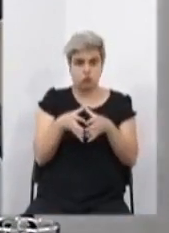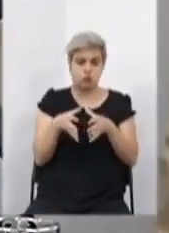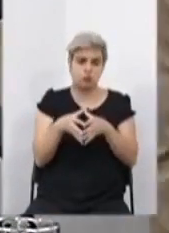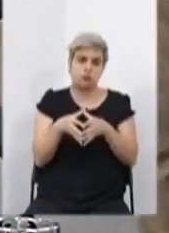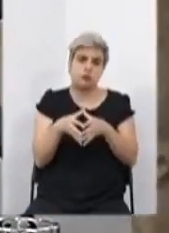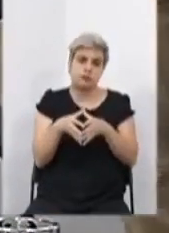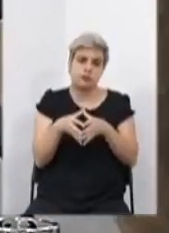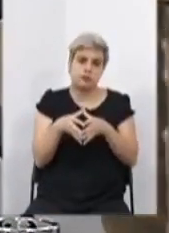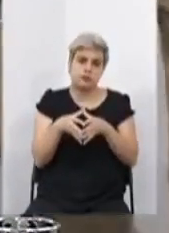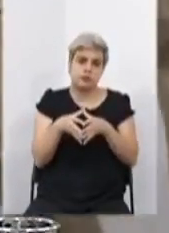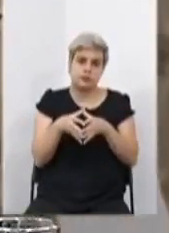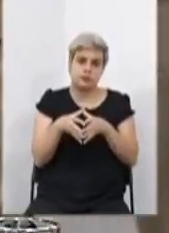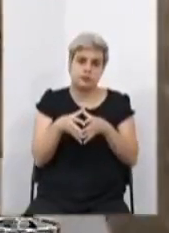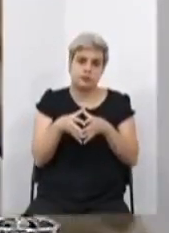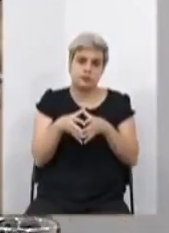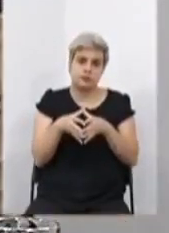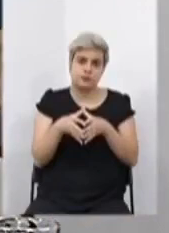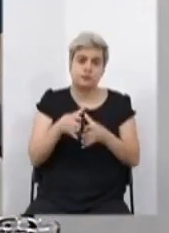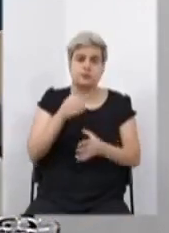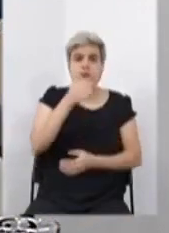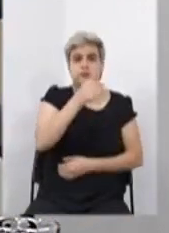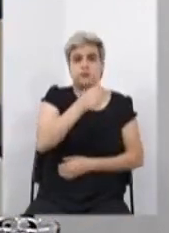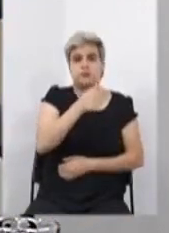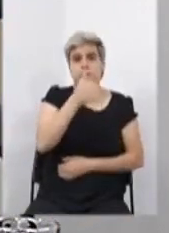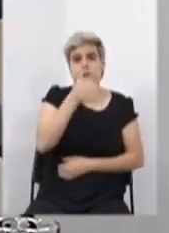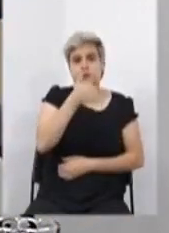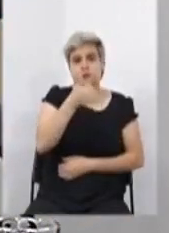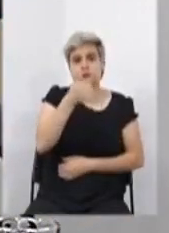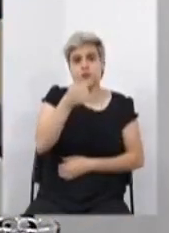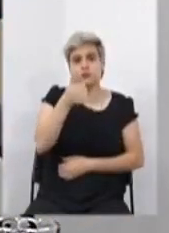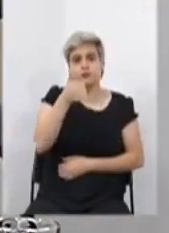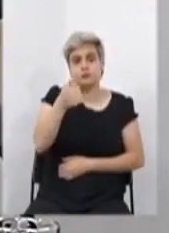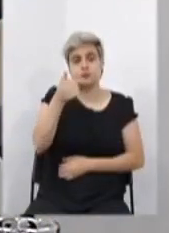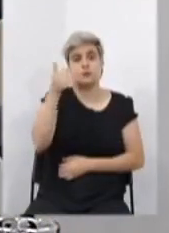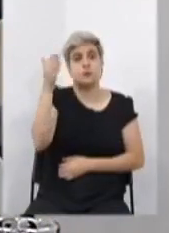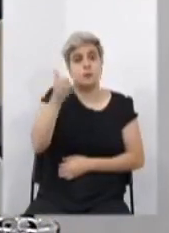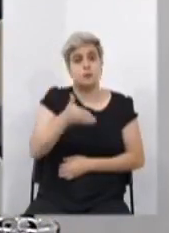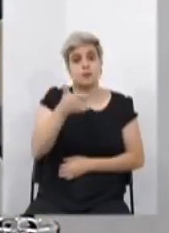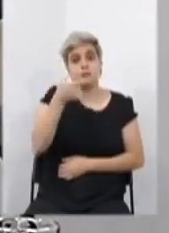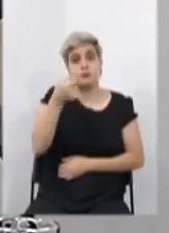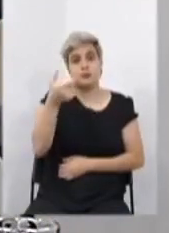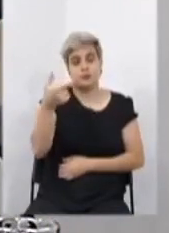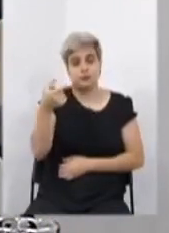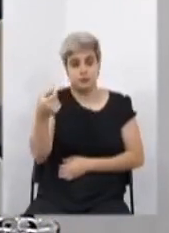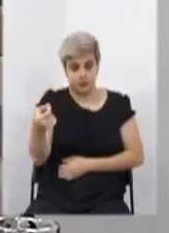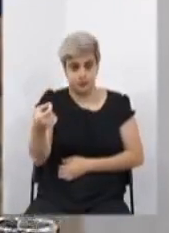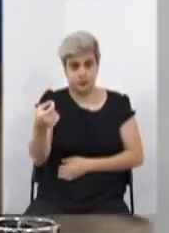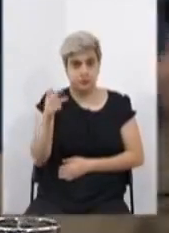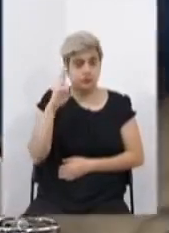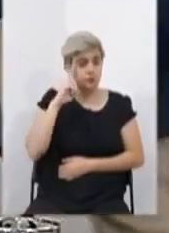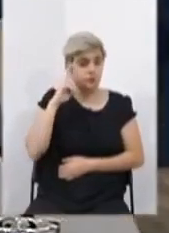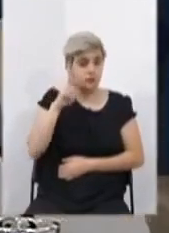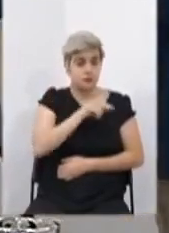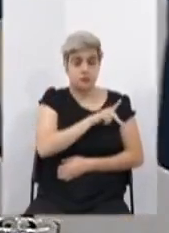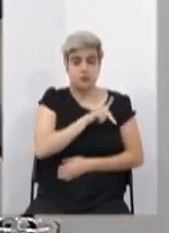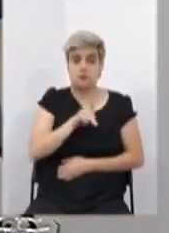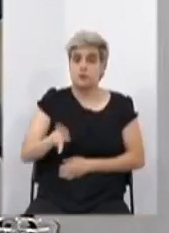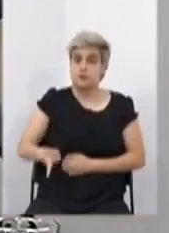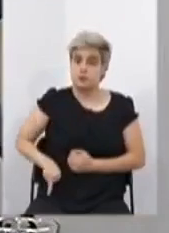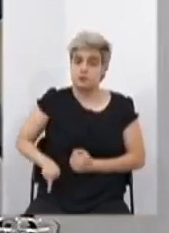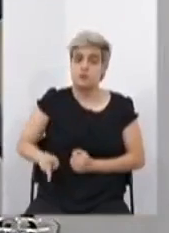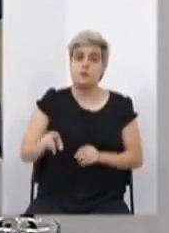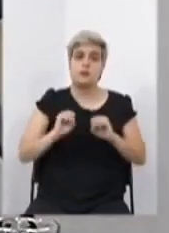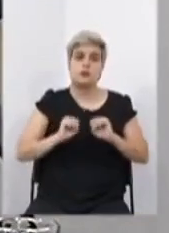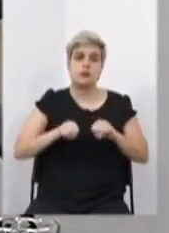Requerimento de Comissão, 7117, 2020. Excelentíssimo senhor presidente da Comissão de